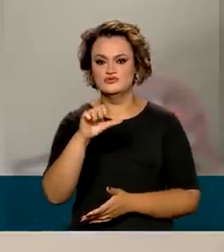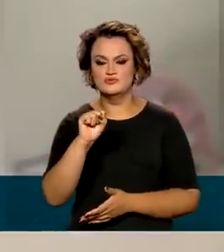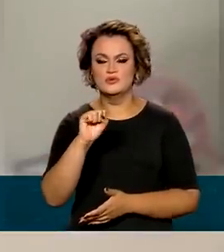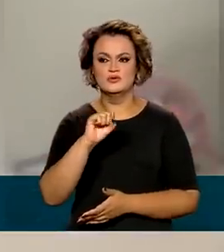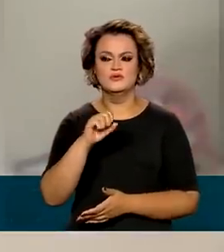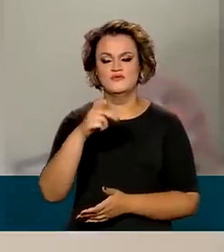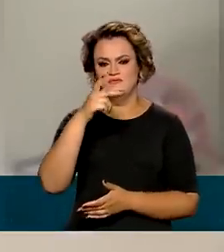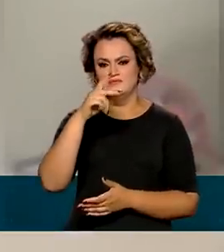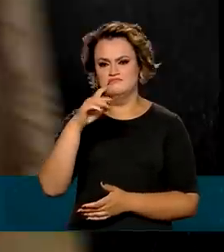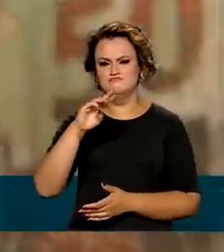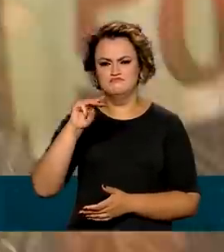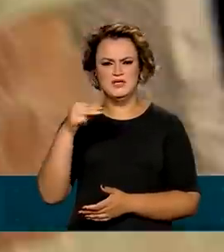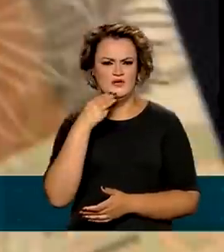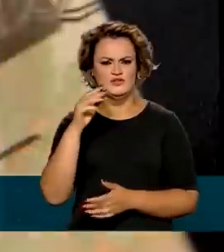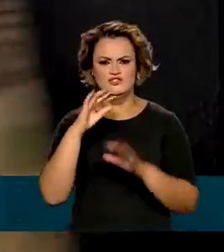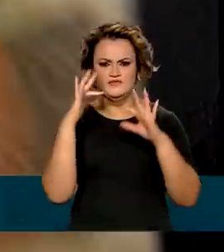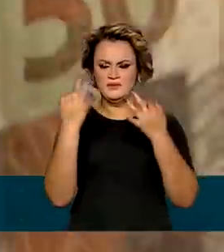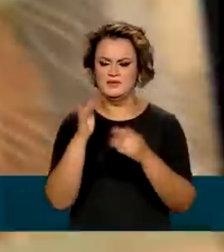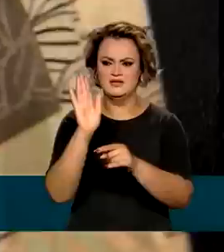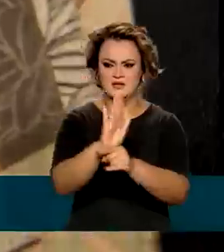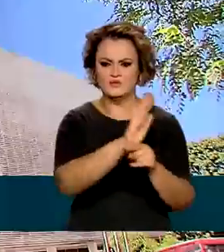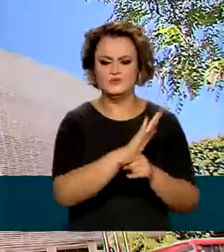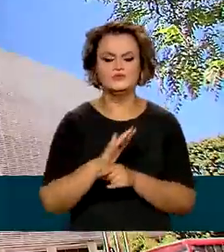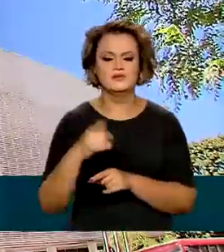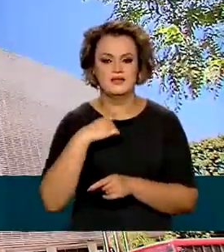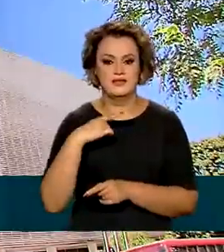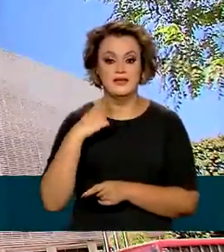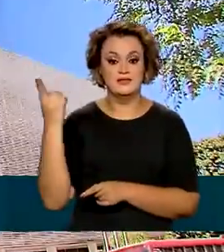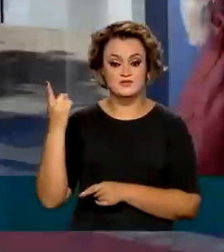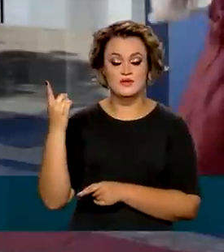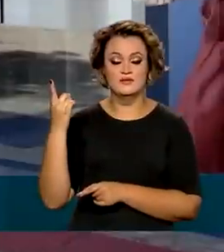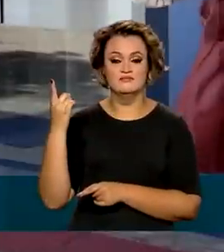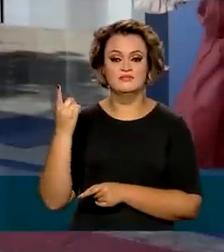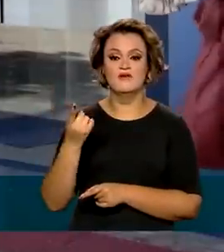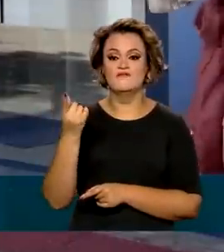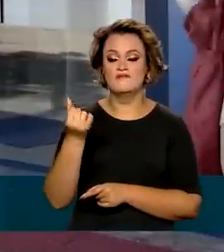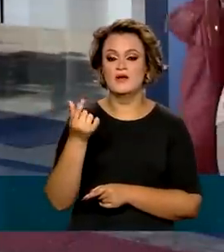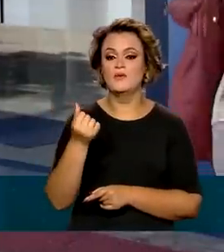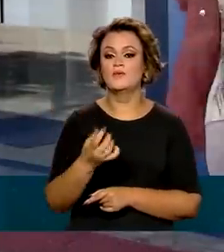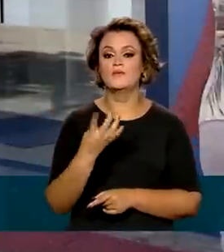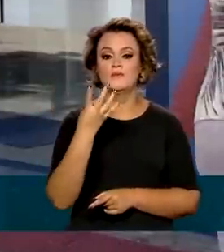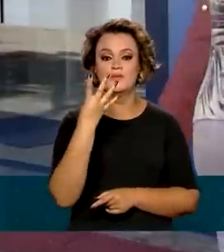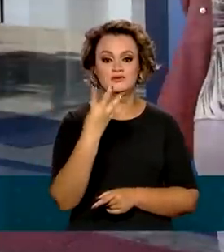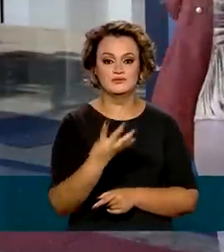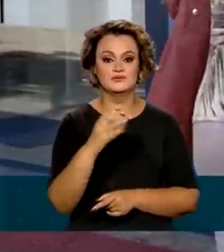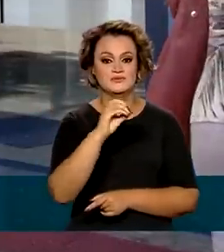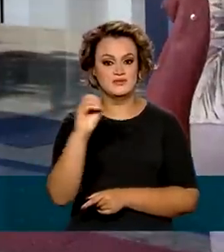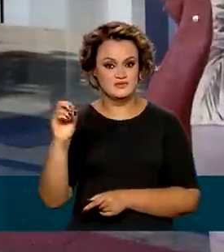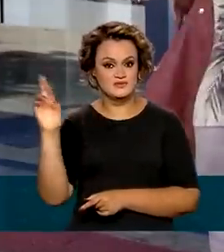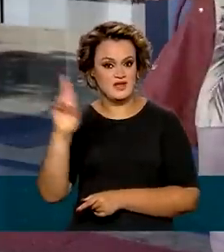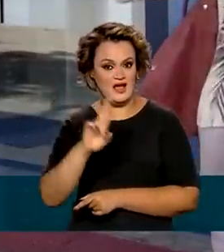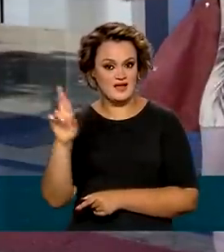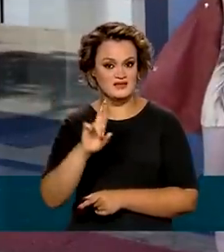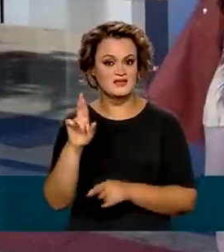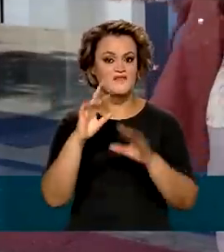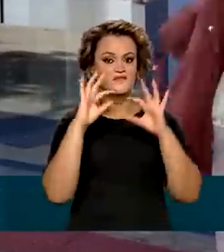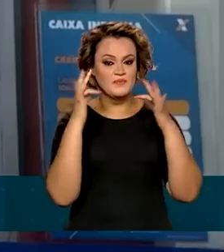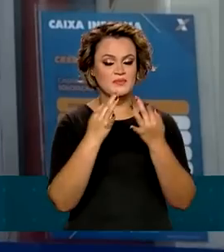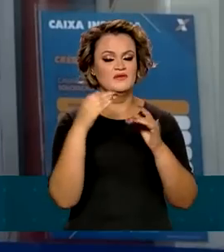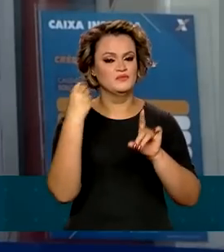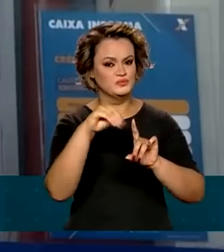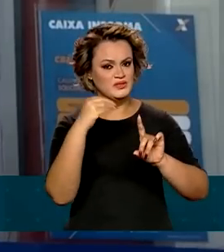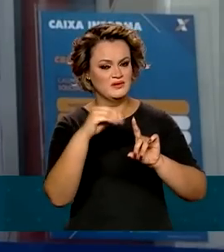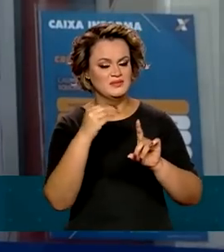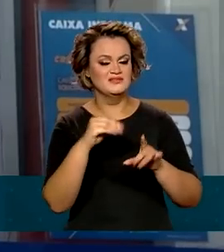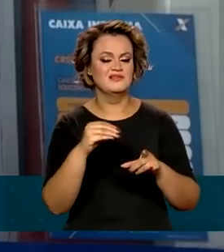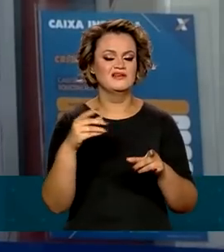serão beneficiadas. Lembrando que o Auxílio Brasil garante um pagamento mínimo de R$ 400 a famílias em situação de